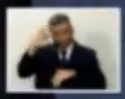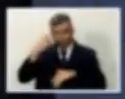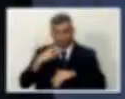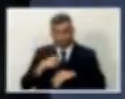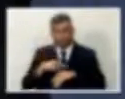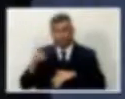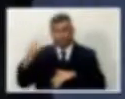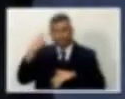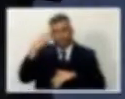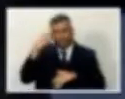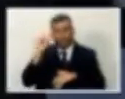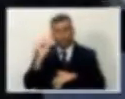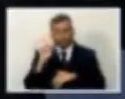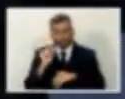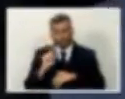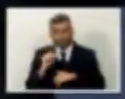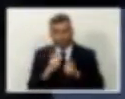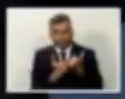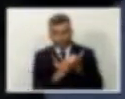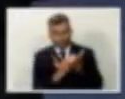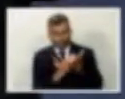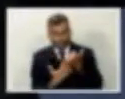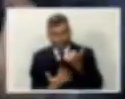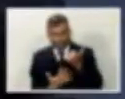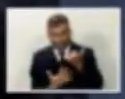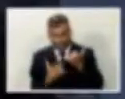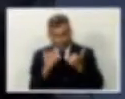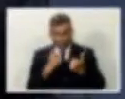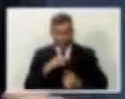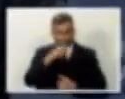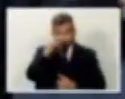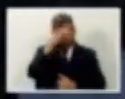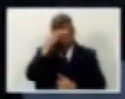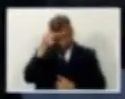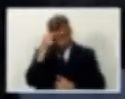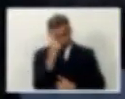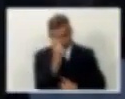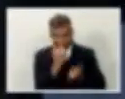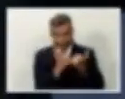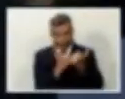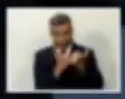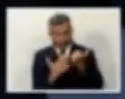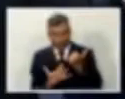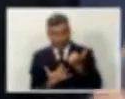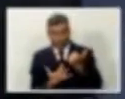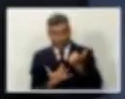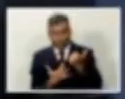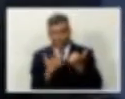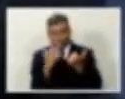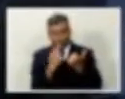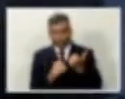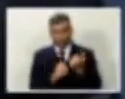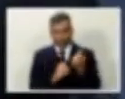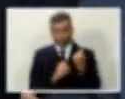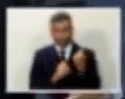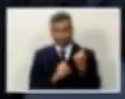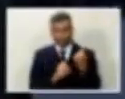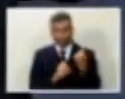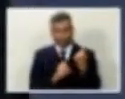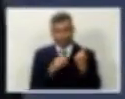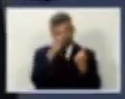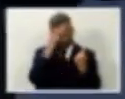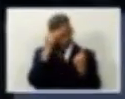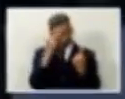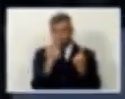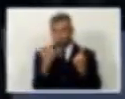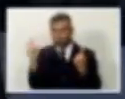super subprefeito regional, super prefeito regional, escolheu um prefeito para supervisionar os outros, e continua os